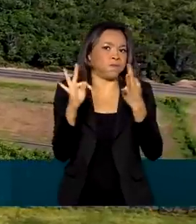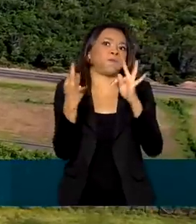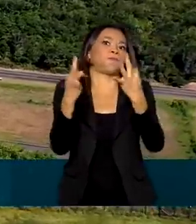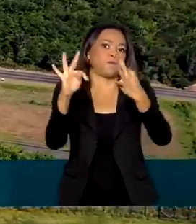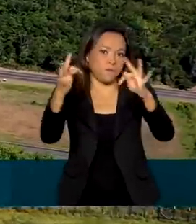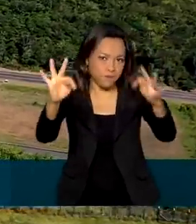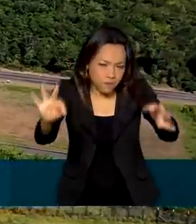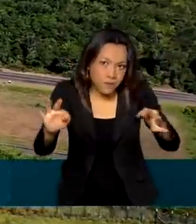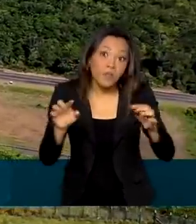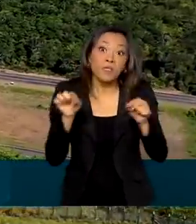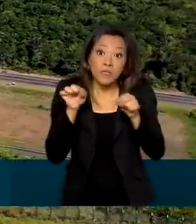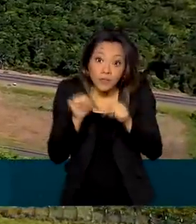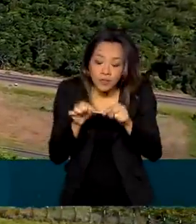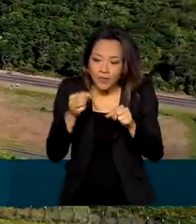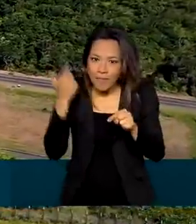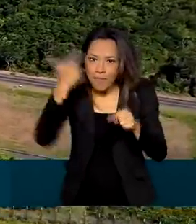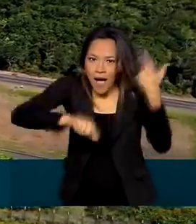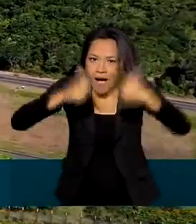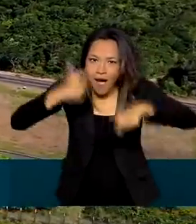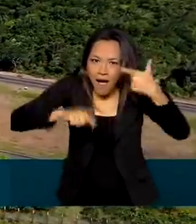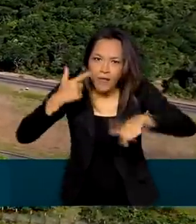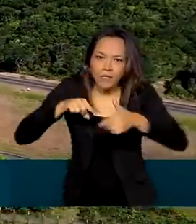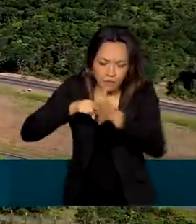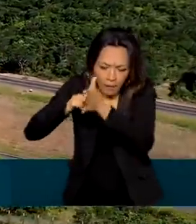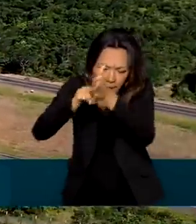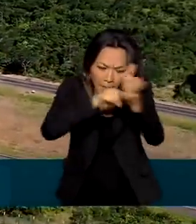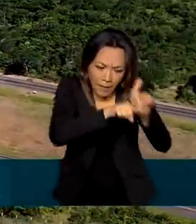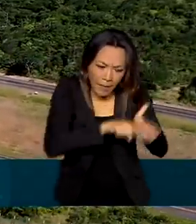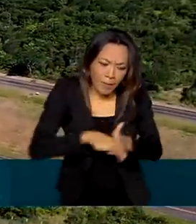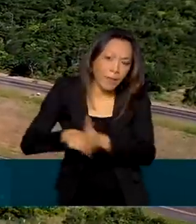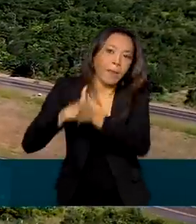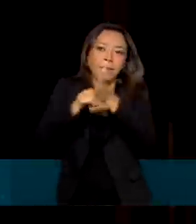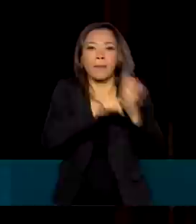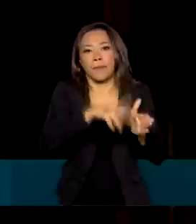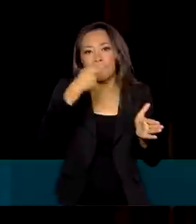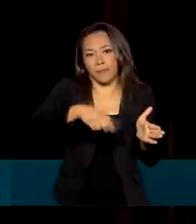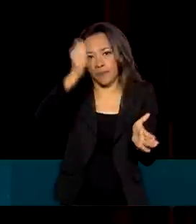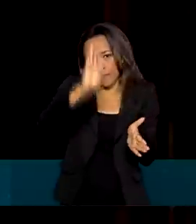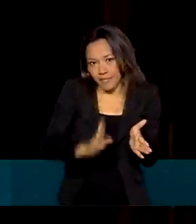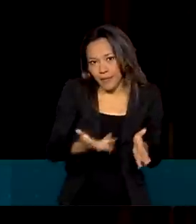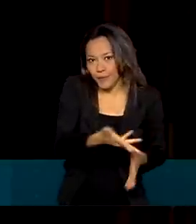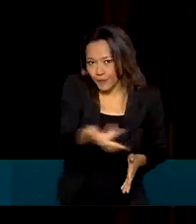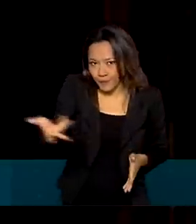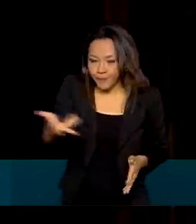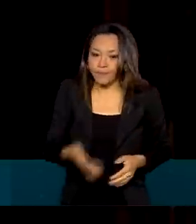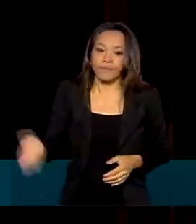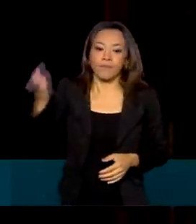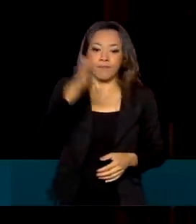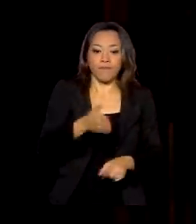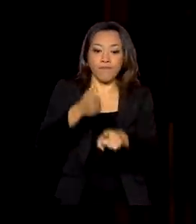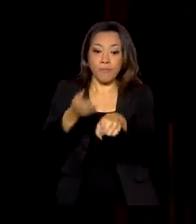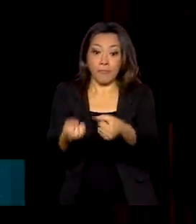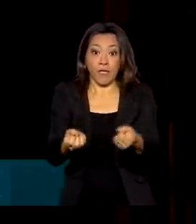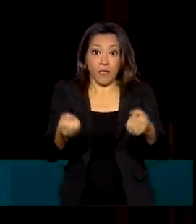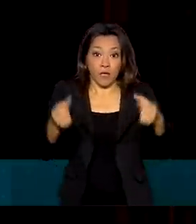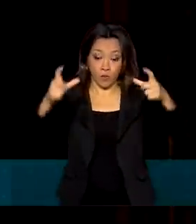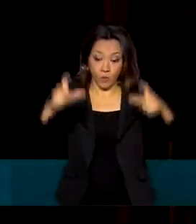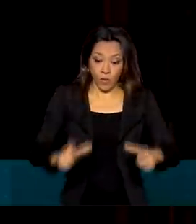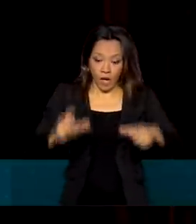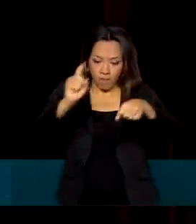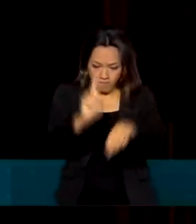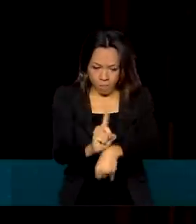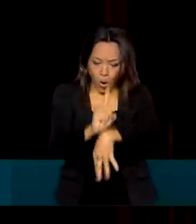o que deve atrair a exploração comercial da atividade espacial no Brasil. A implantação do centro espacial de Alcântara